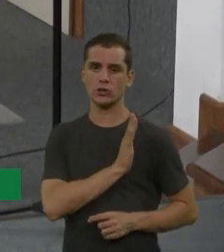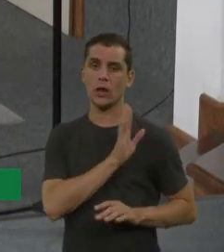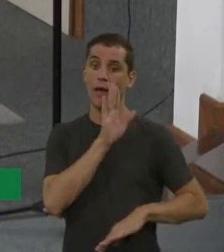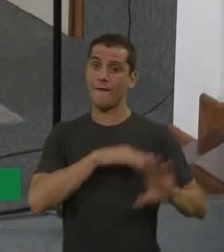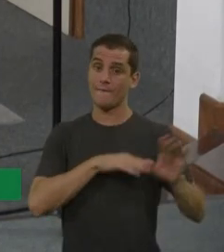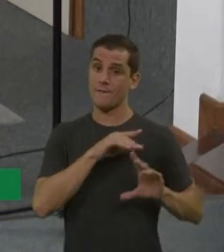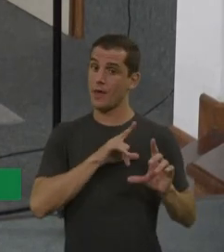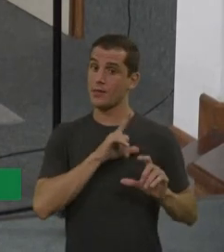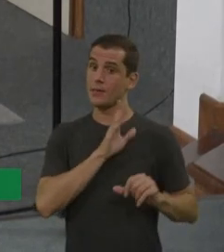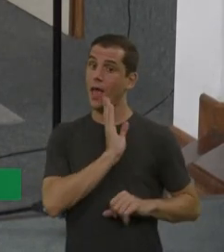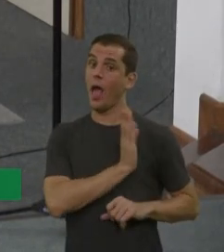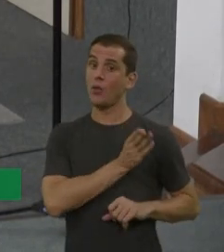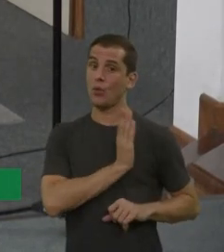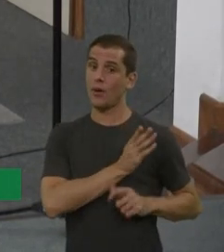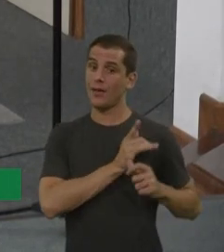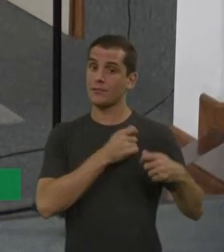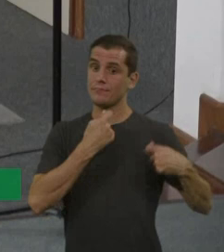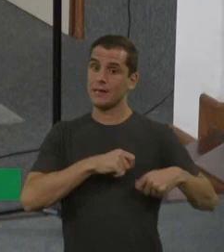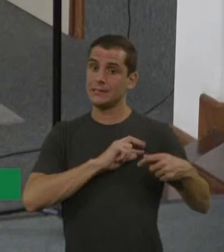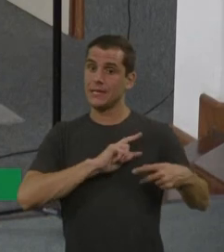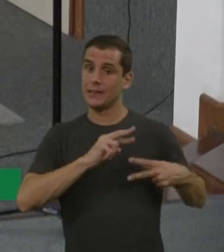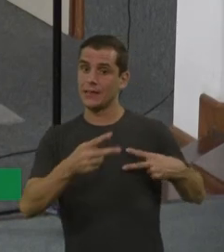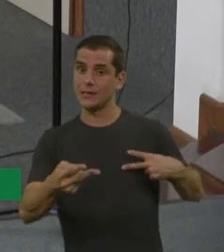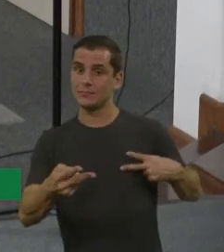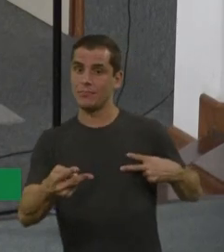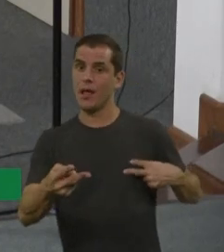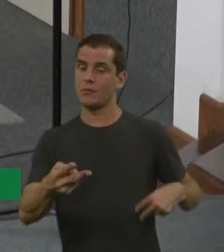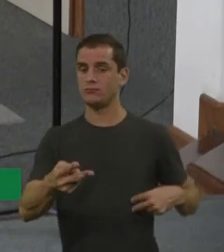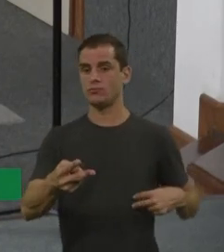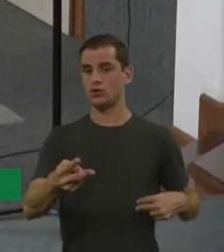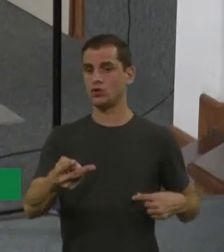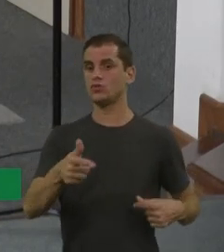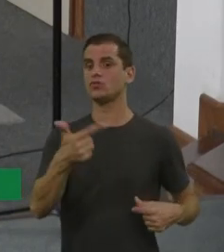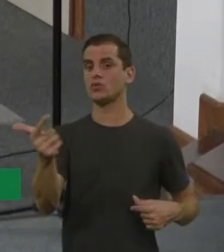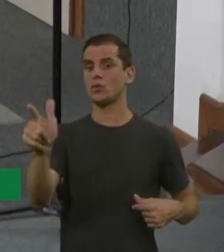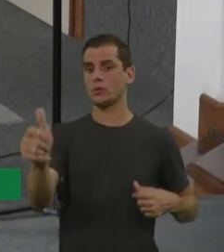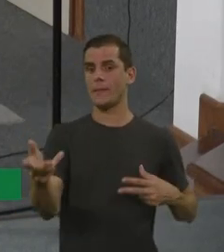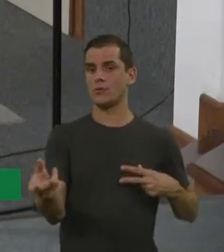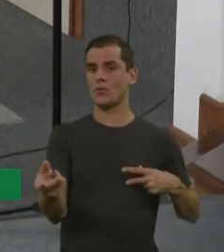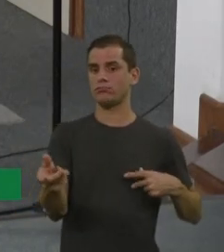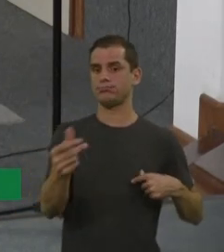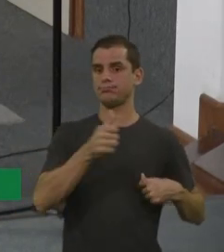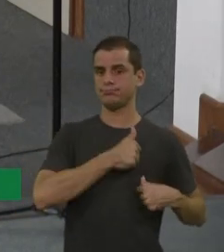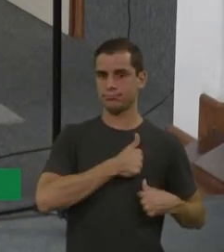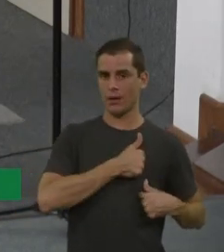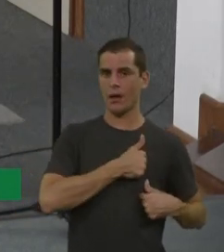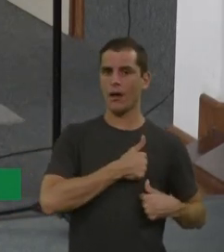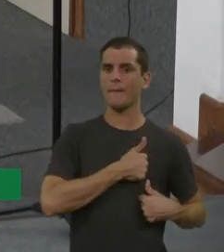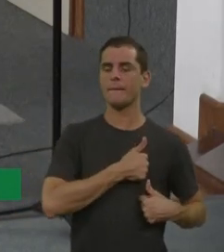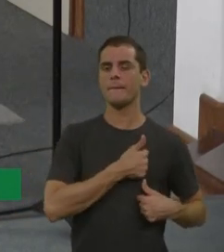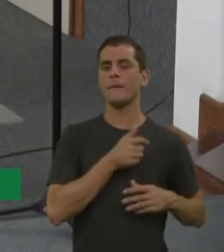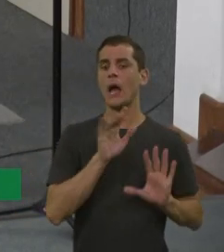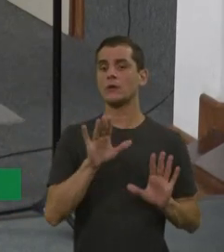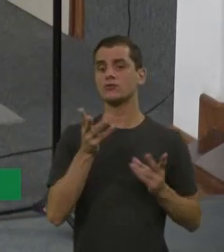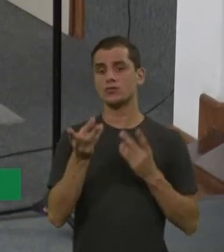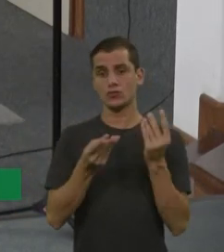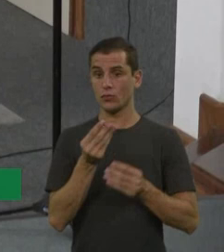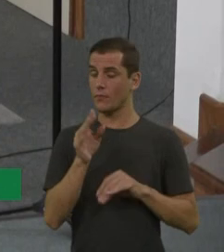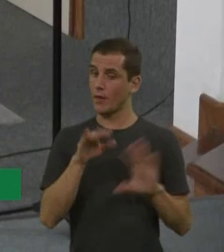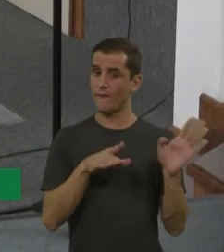compromete o mental. Então, a gente tem alguns outros que, às vezes, a gente não consegue dizer. Ai, mas tem